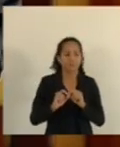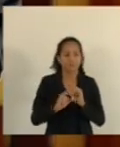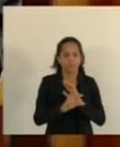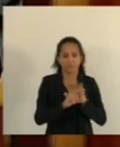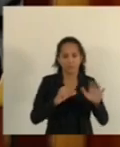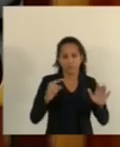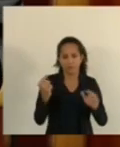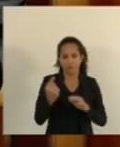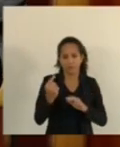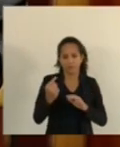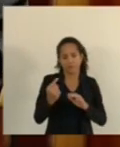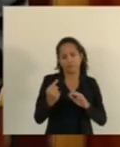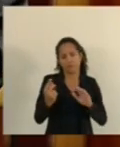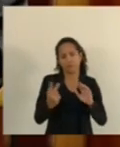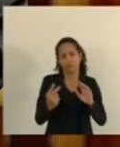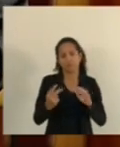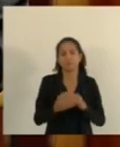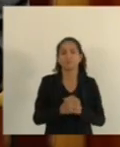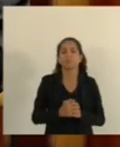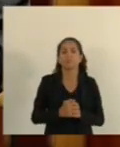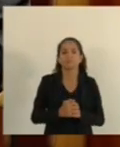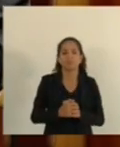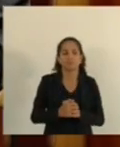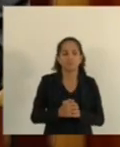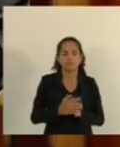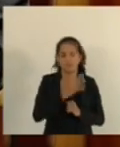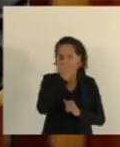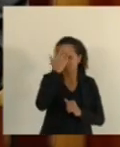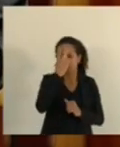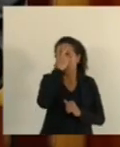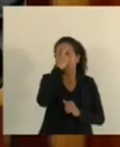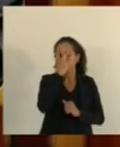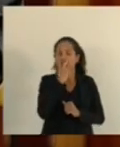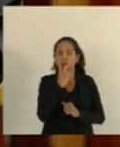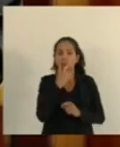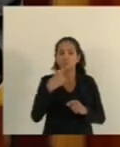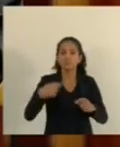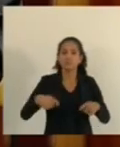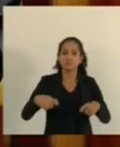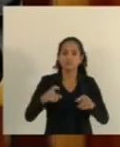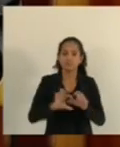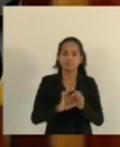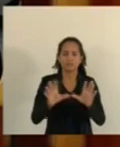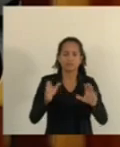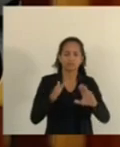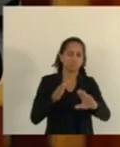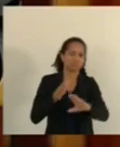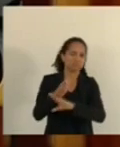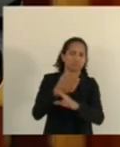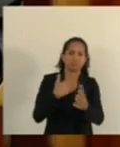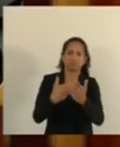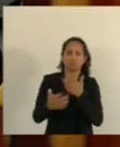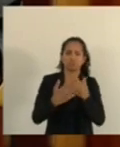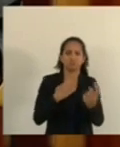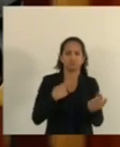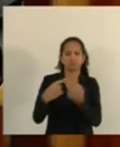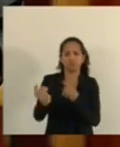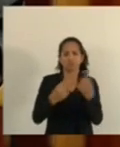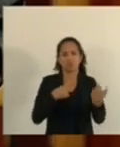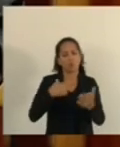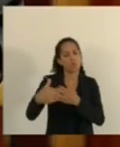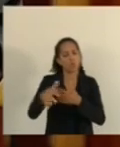artigo 1º, parágrafo 2º O deficiente visual deverá ter livre acesso Sem restrições ao